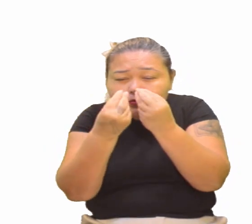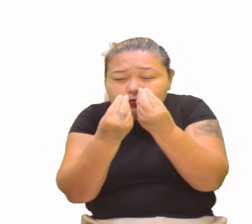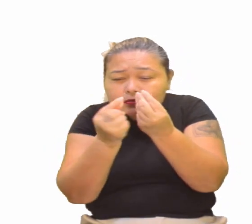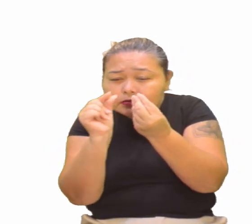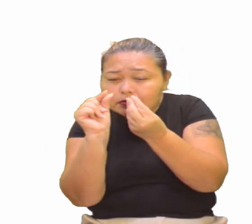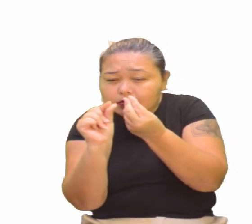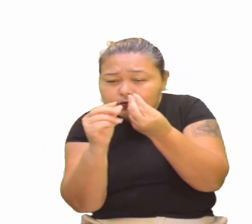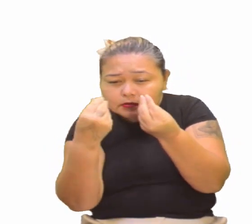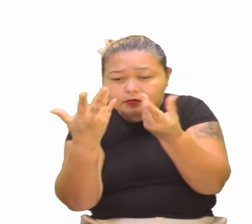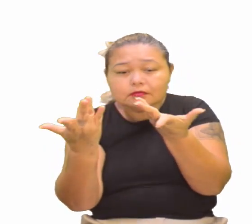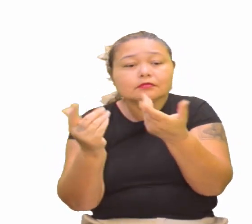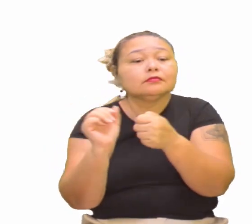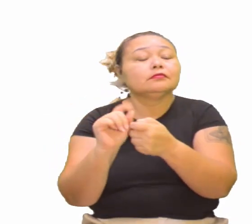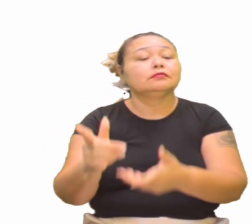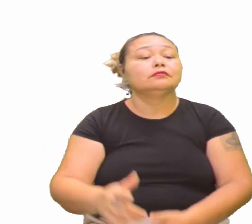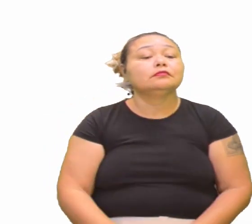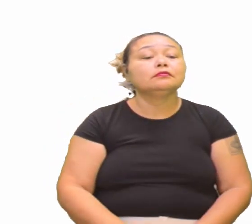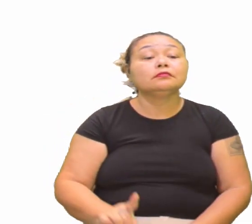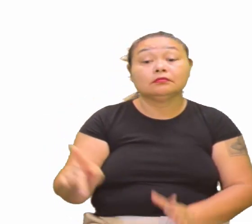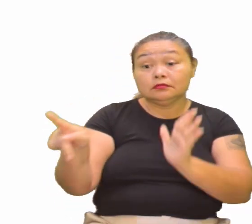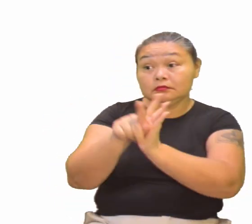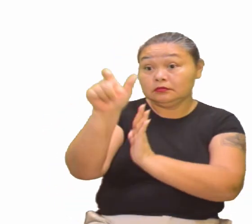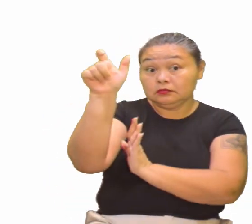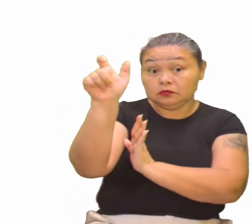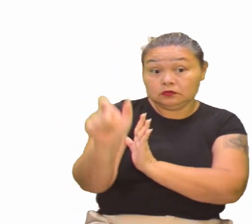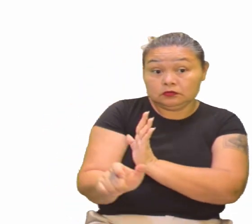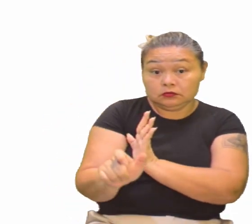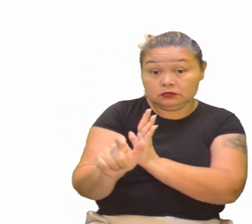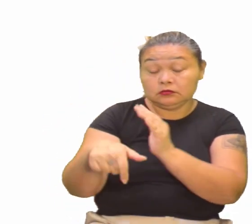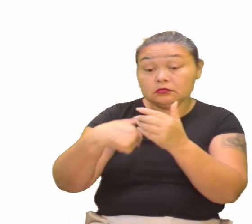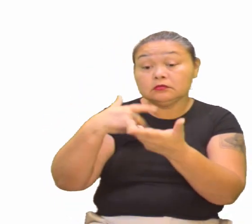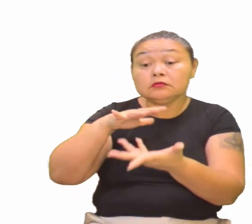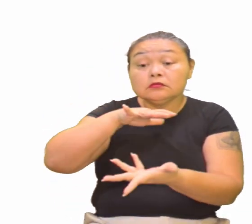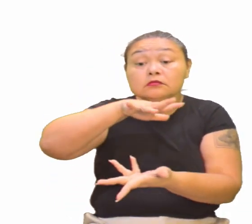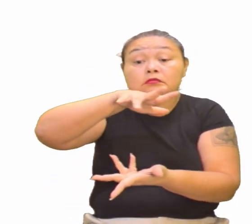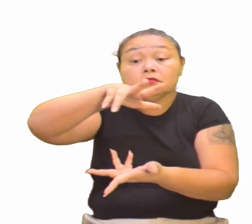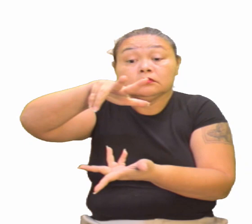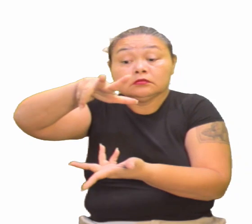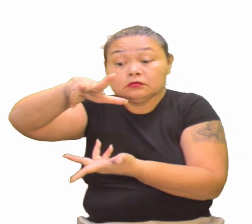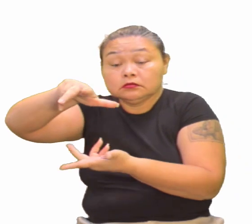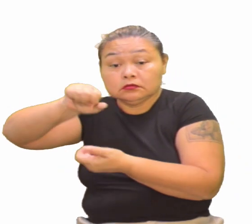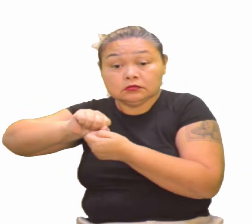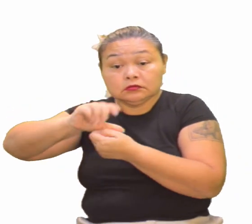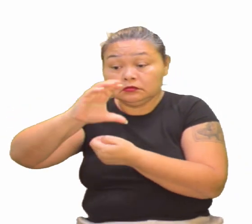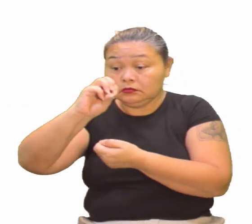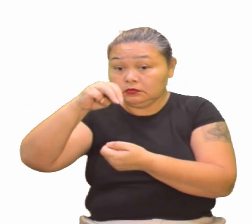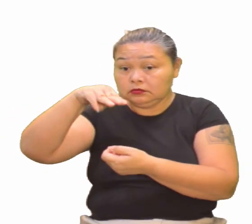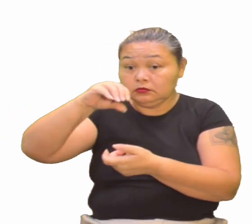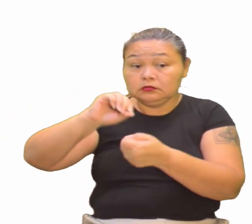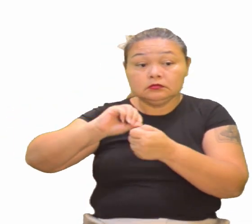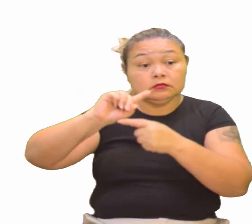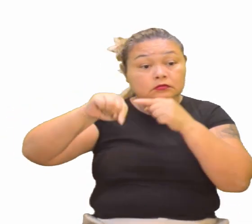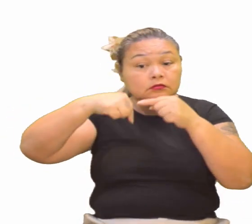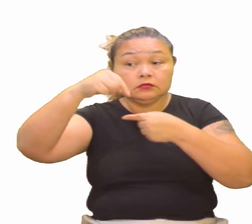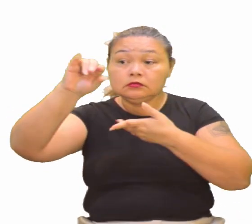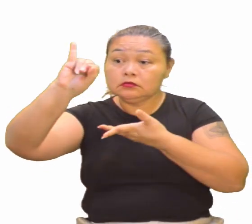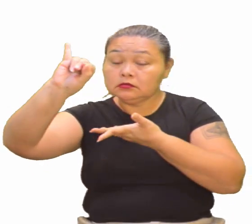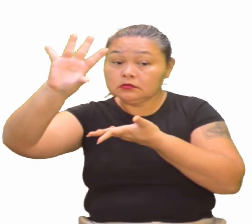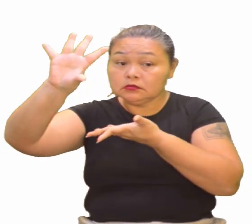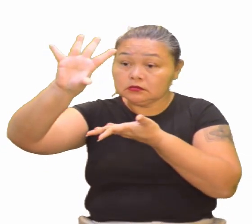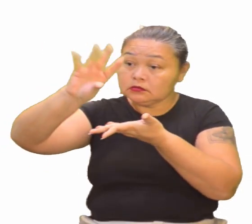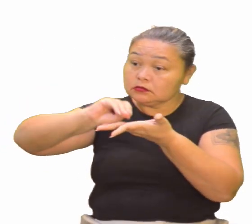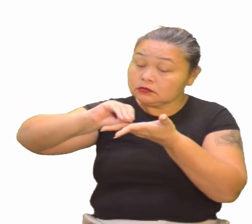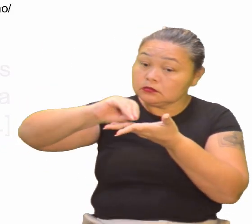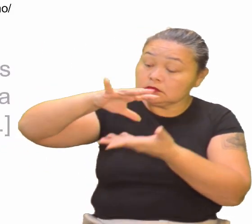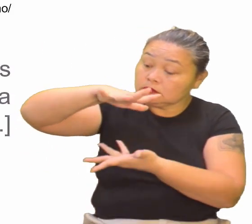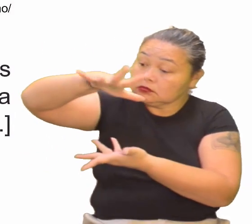micro, né, pequeno, o próprio homem como expressão do universo, do cosmo, sendo uma imagem diminuta